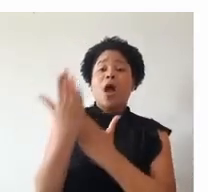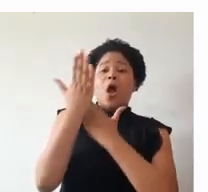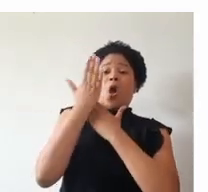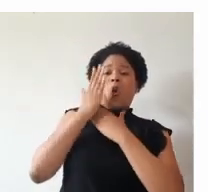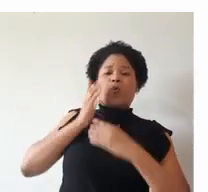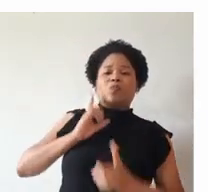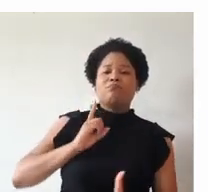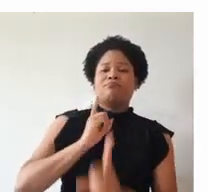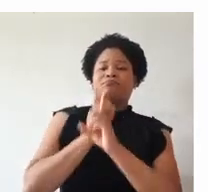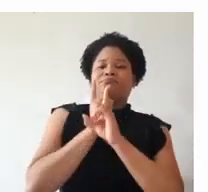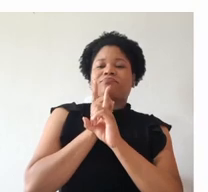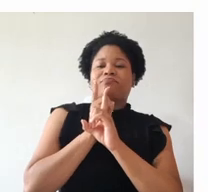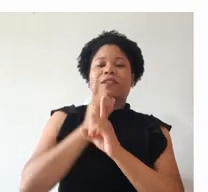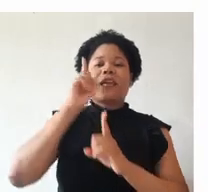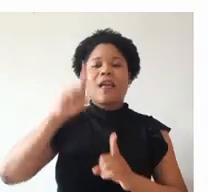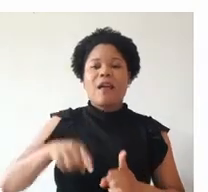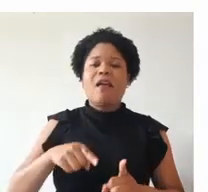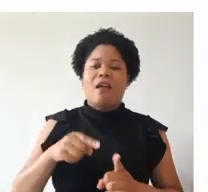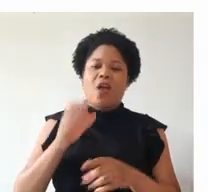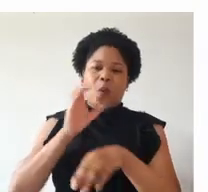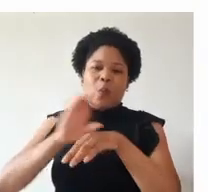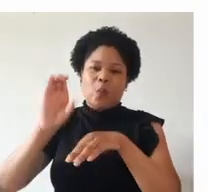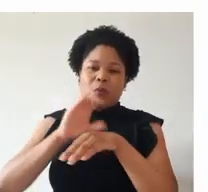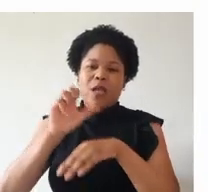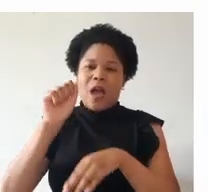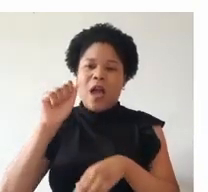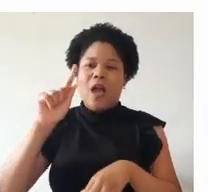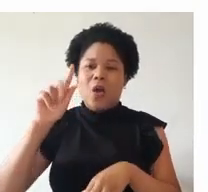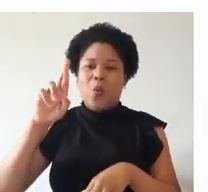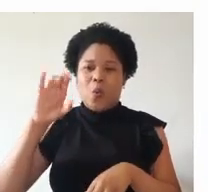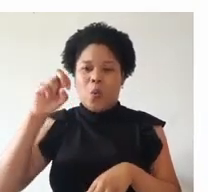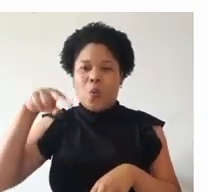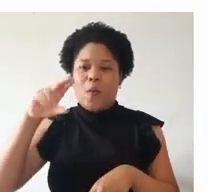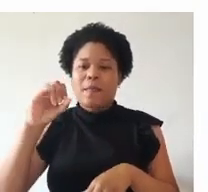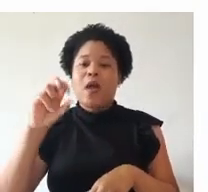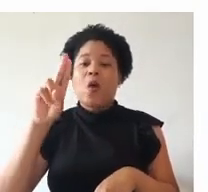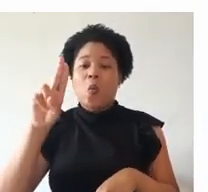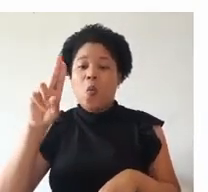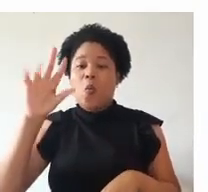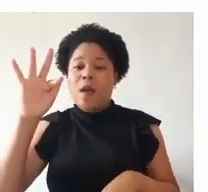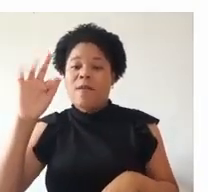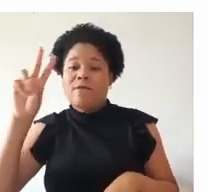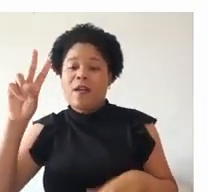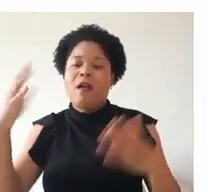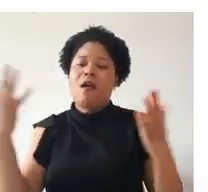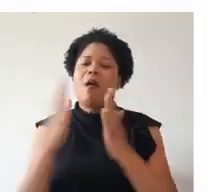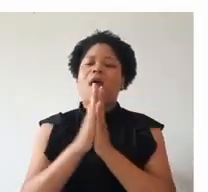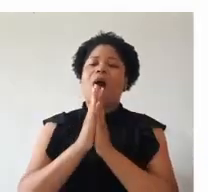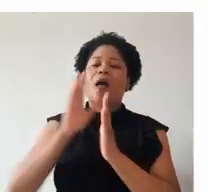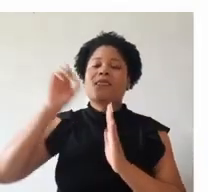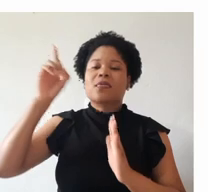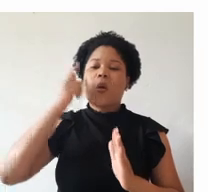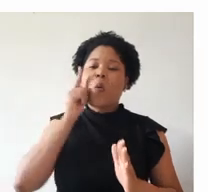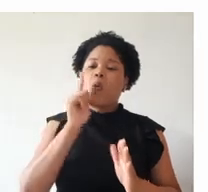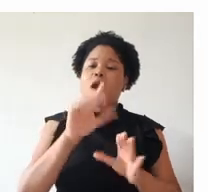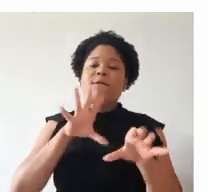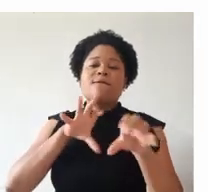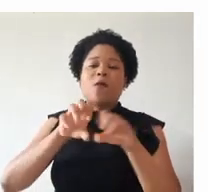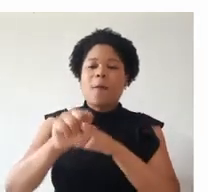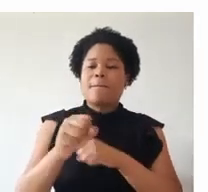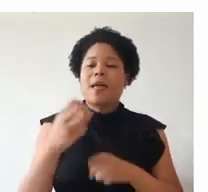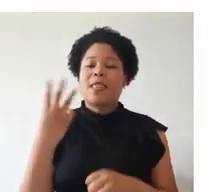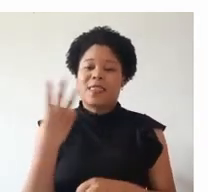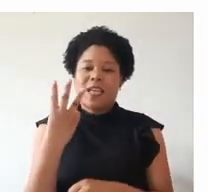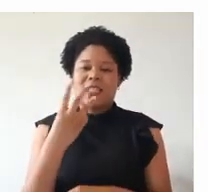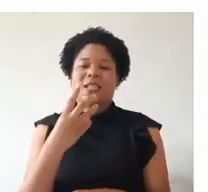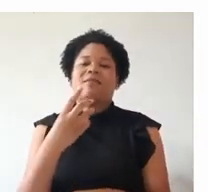encontrar essa vontade que eu tinha. Que, no caso, era cursar agronomia aqui na UFV. Que, graças a Deus, consegui. Formei no